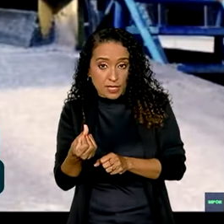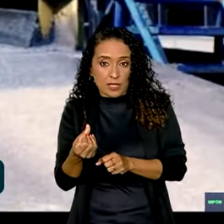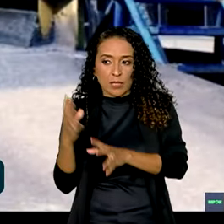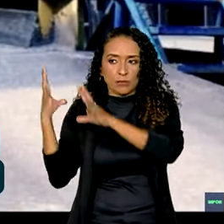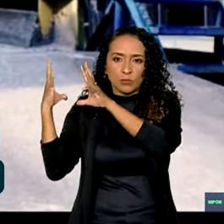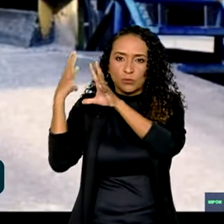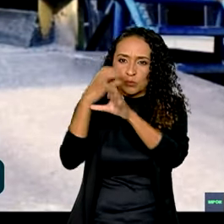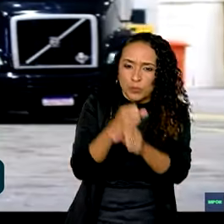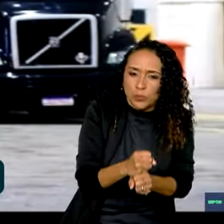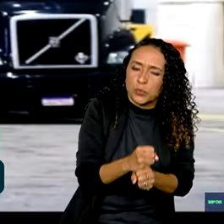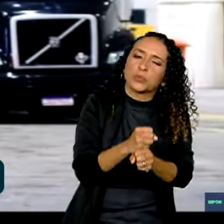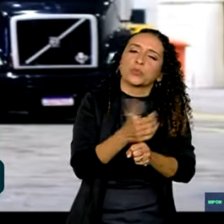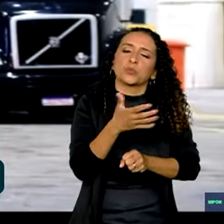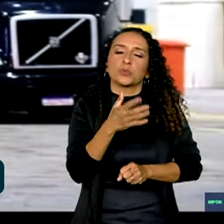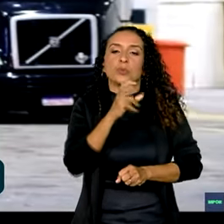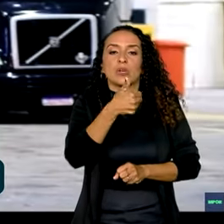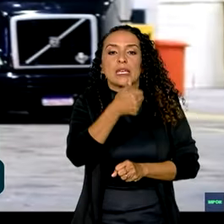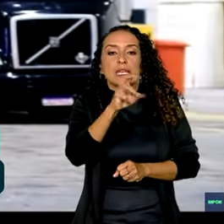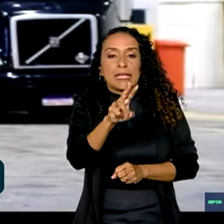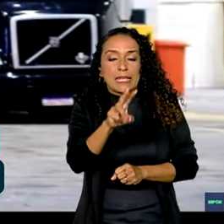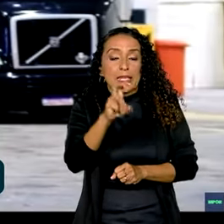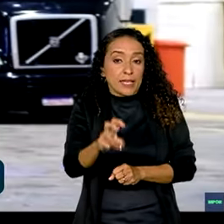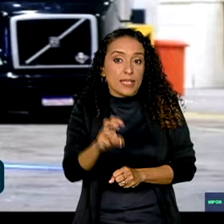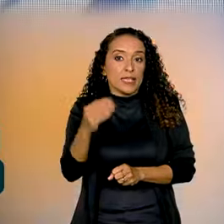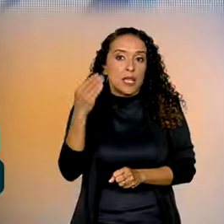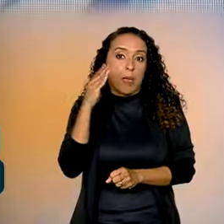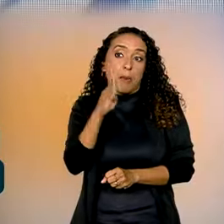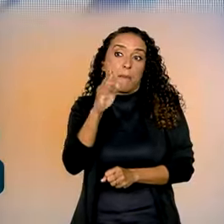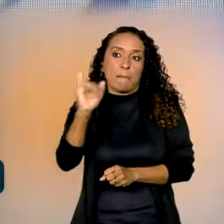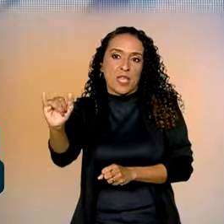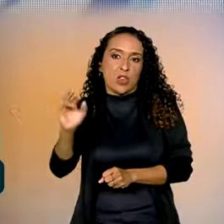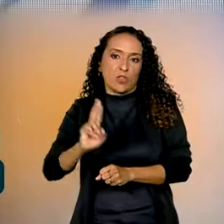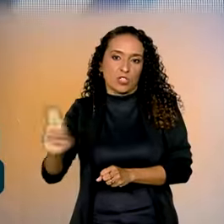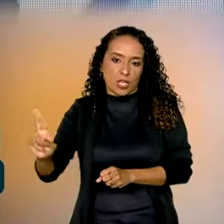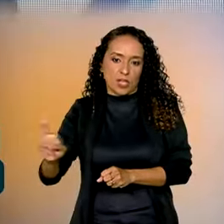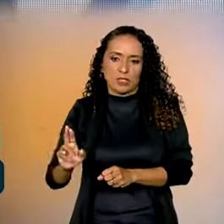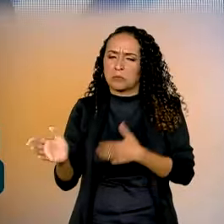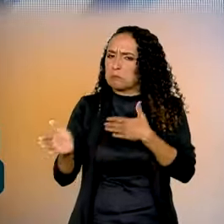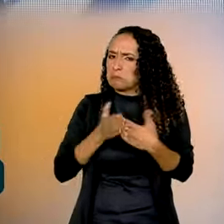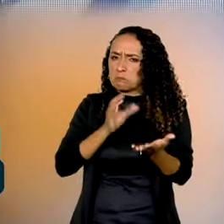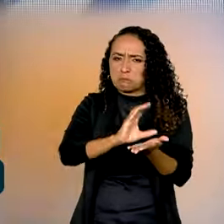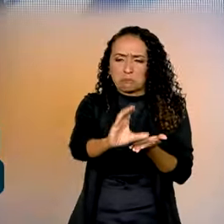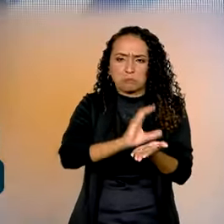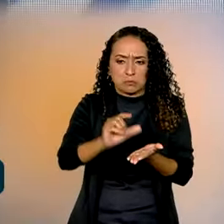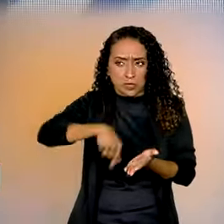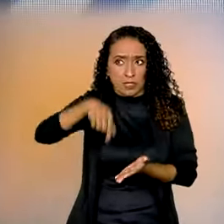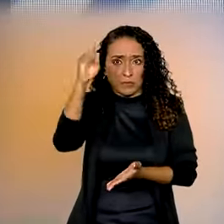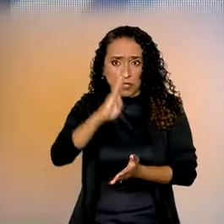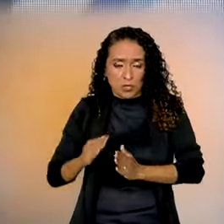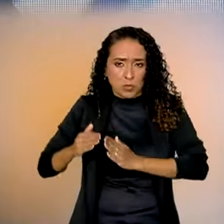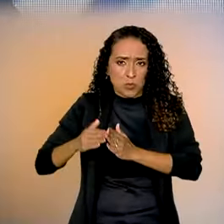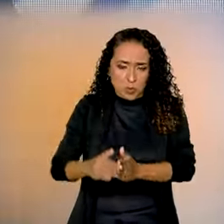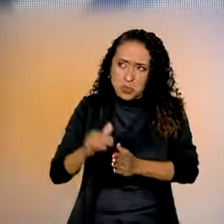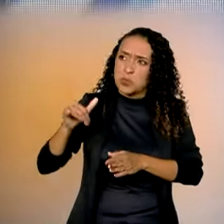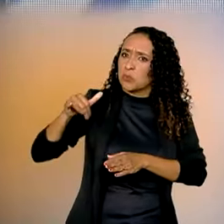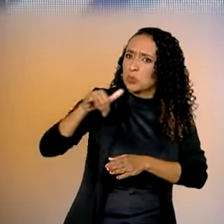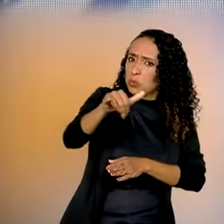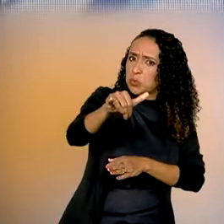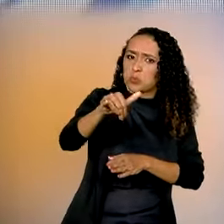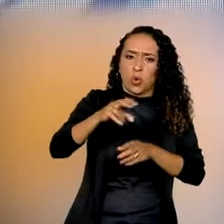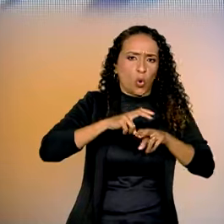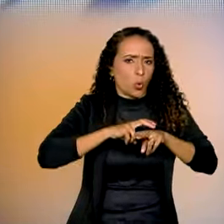investimentos na casa de 15 bilhões de reais. Qualquer empreendimento no Brasil, portuário, aeroportuário,